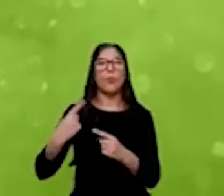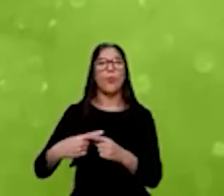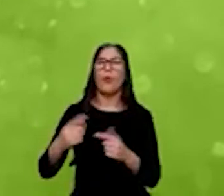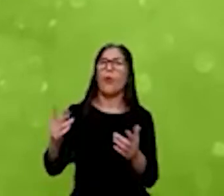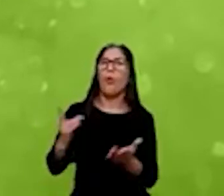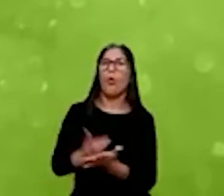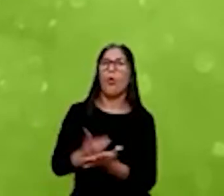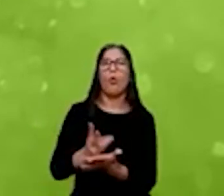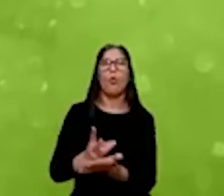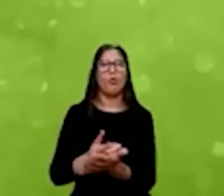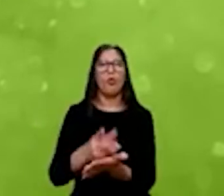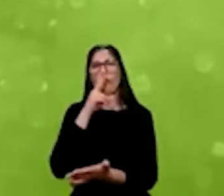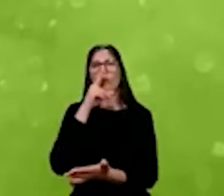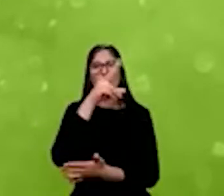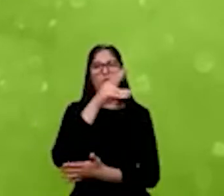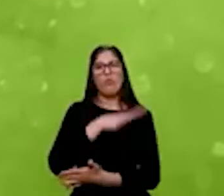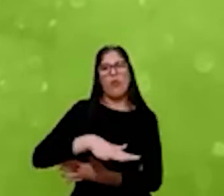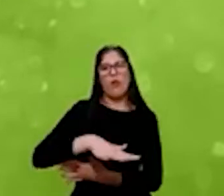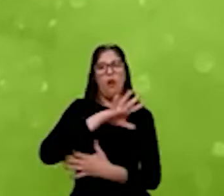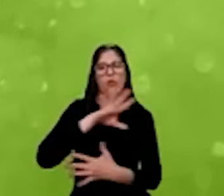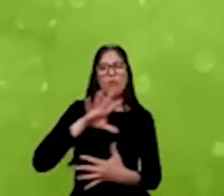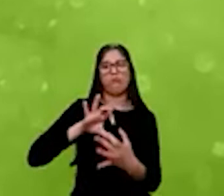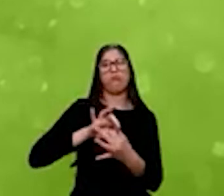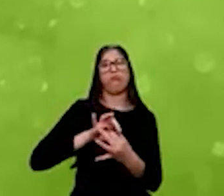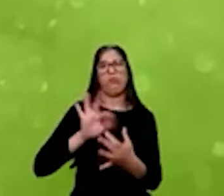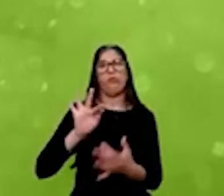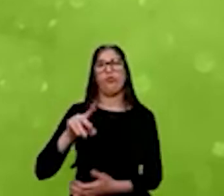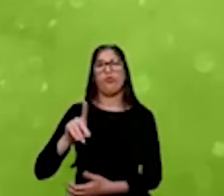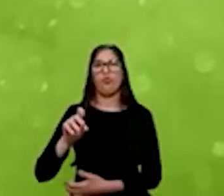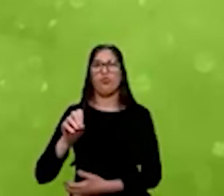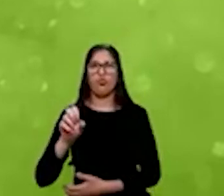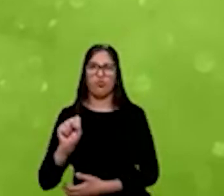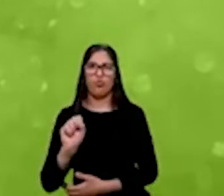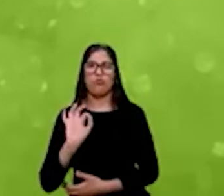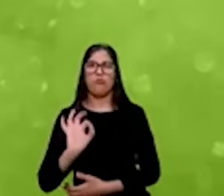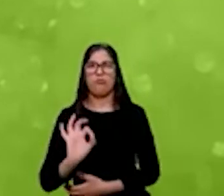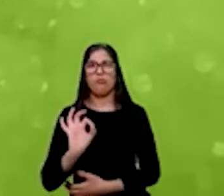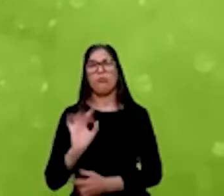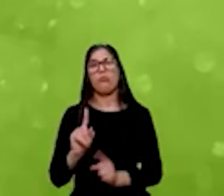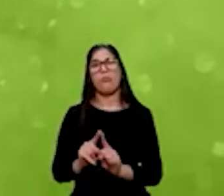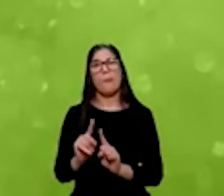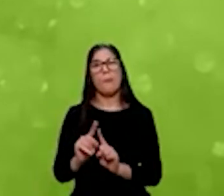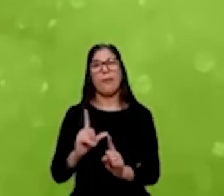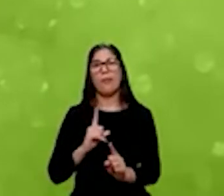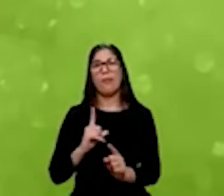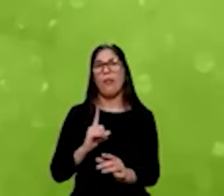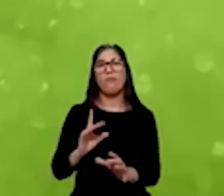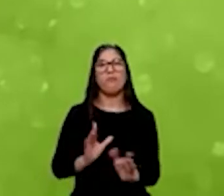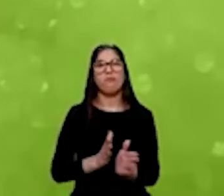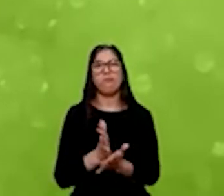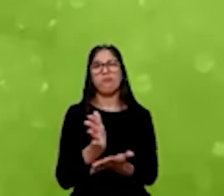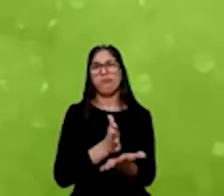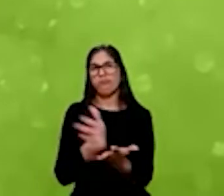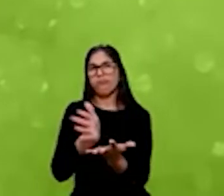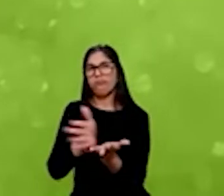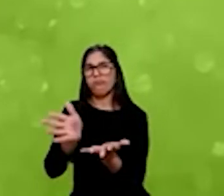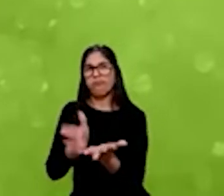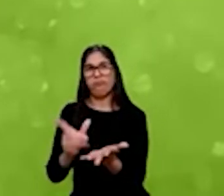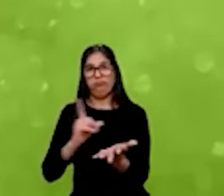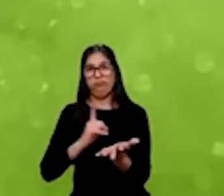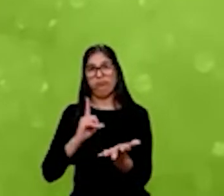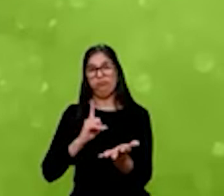nesse mercado de fundos e ter fundos em todas as safras, mas a gente